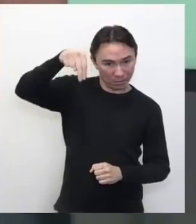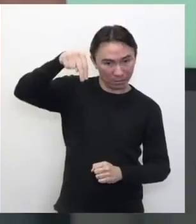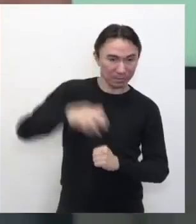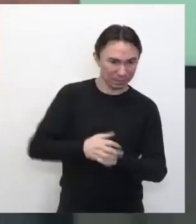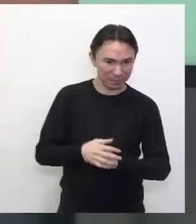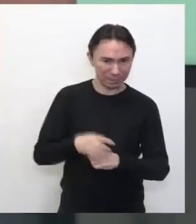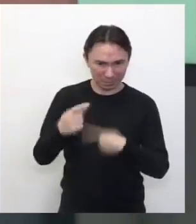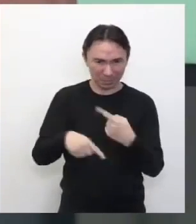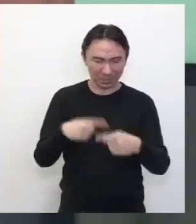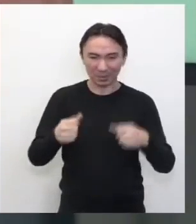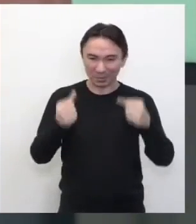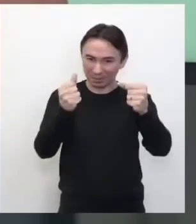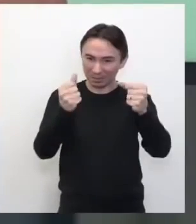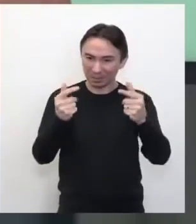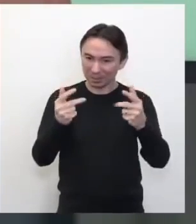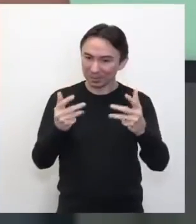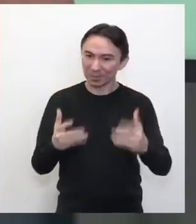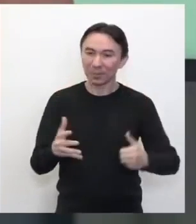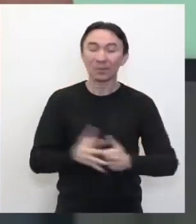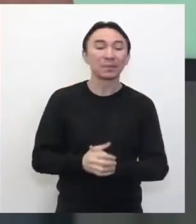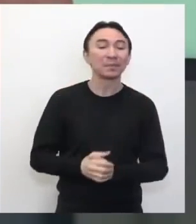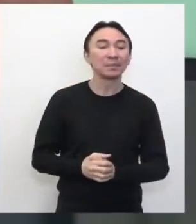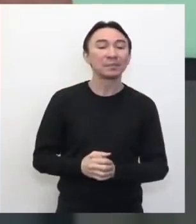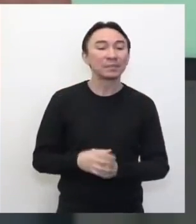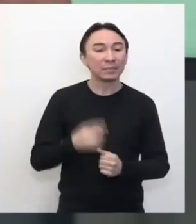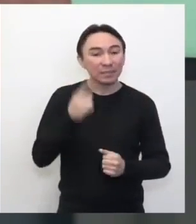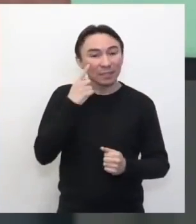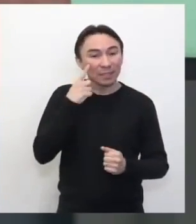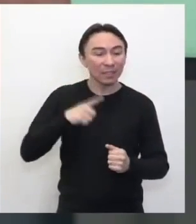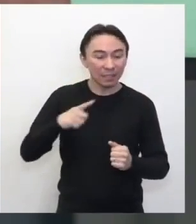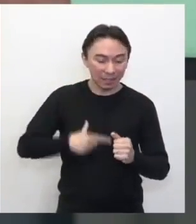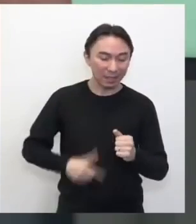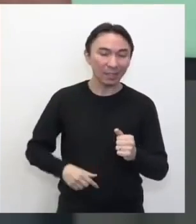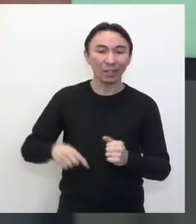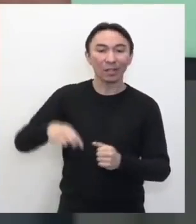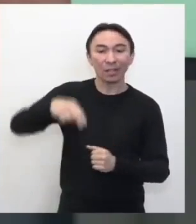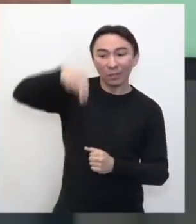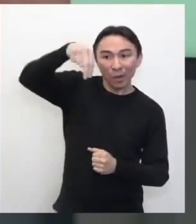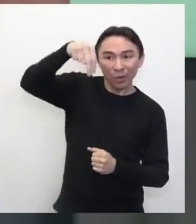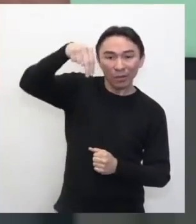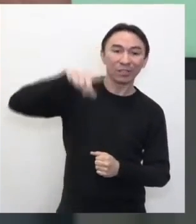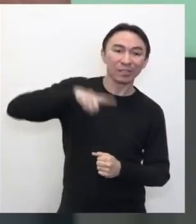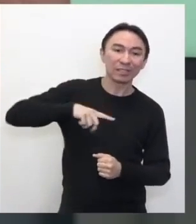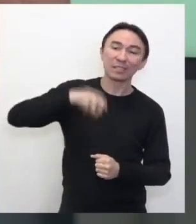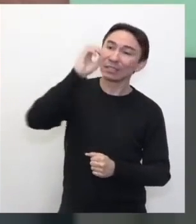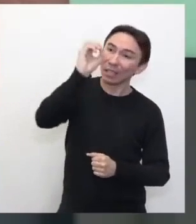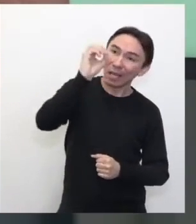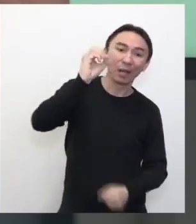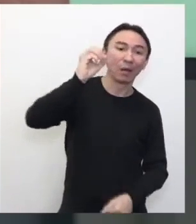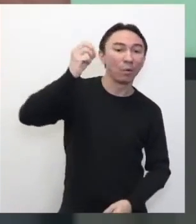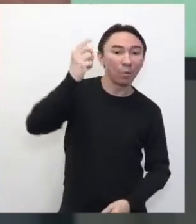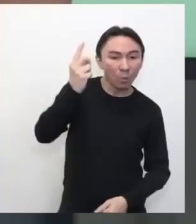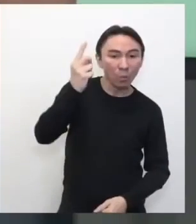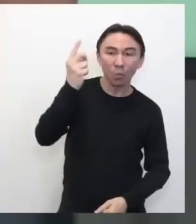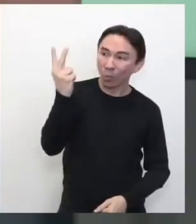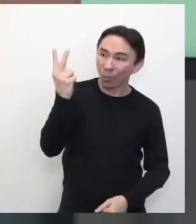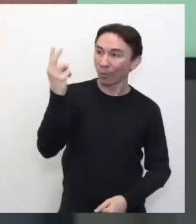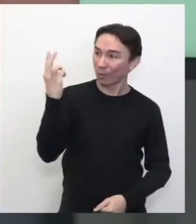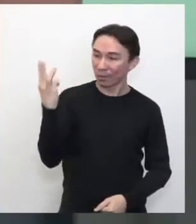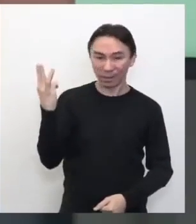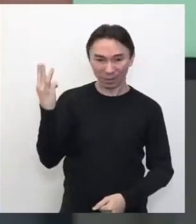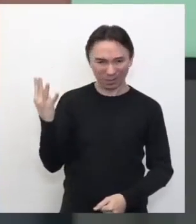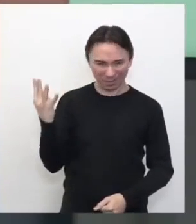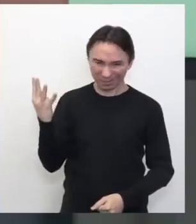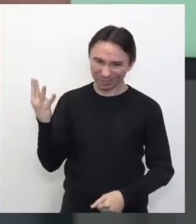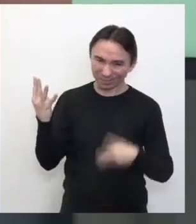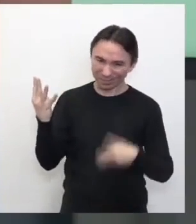porquê, né? A gente vai utilizar a face norte. Ela está lá nos ângulos que eu mostrei. O zero, o um, o dois, o três e assim por diante, né?